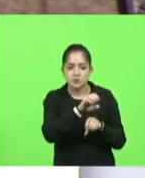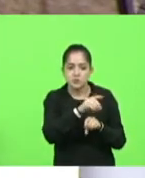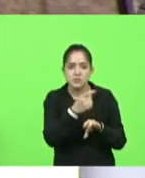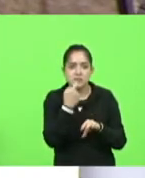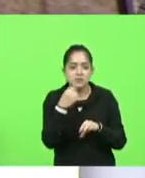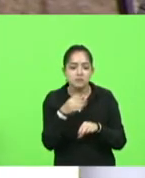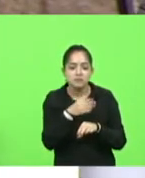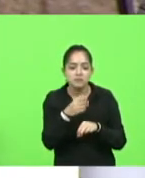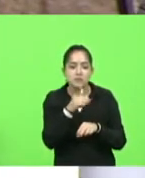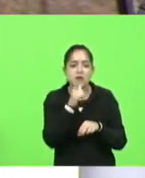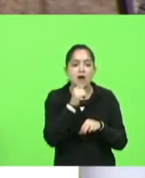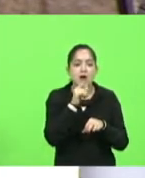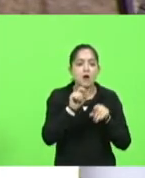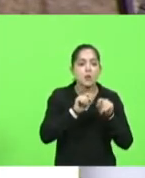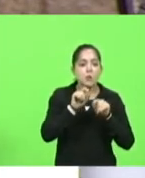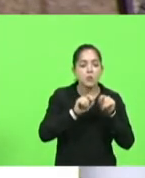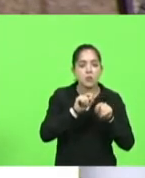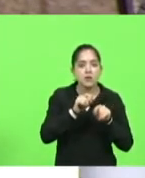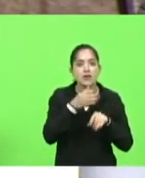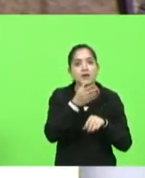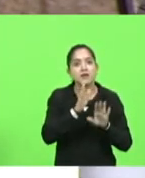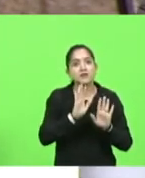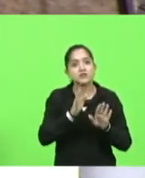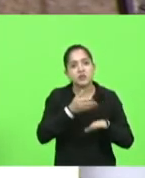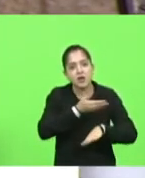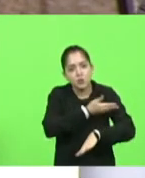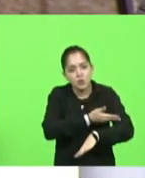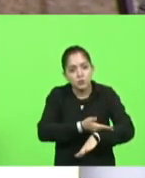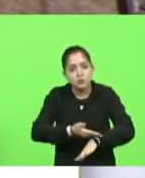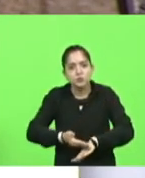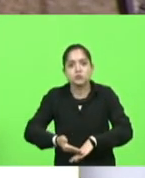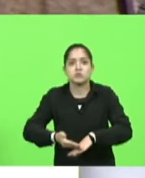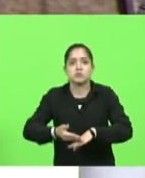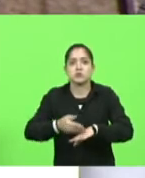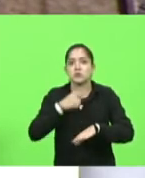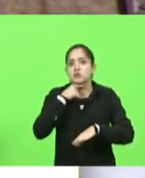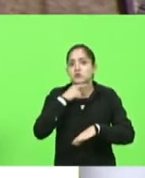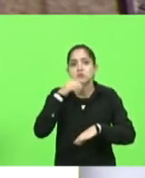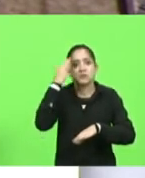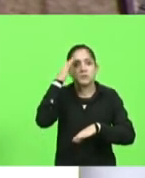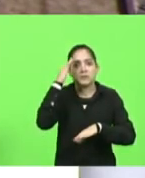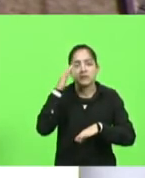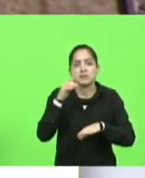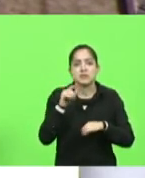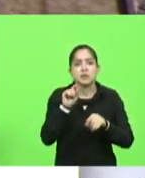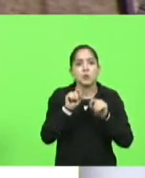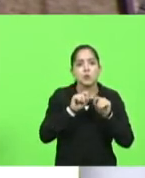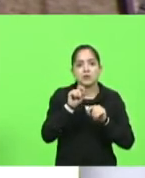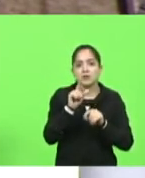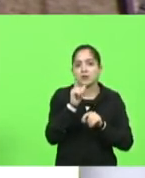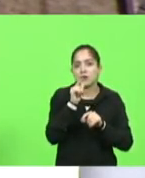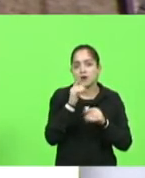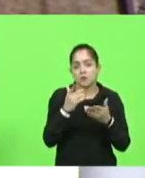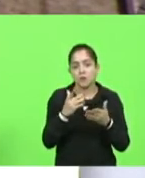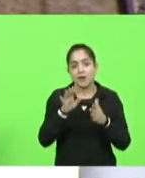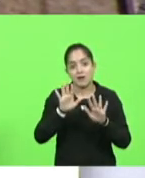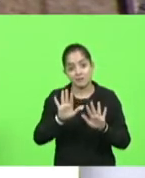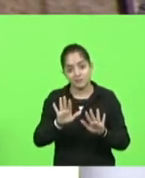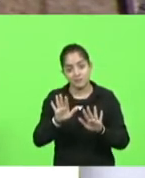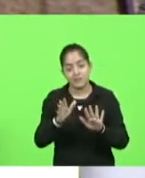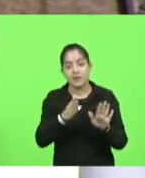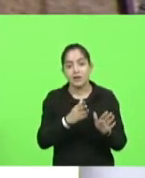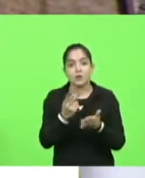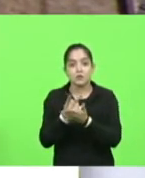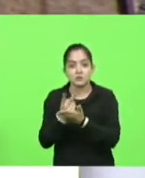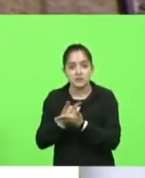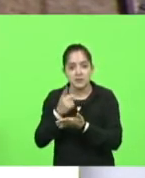água porque afinal de contas o peixe já se acostumou com a água ele não consegue mais entender o que é a água e tem coisas erradas que acontecem dia